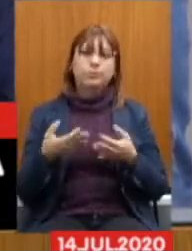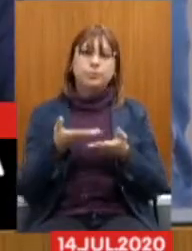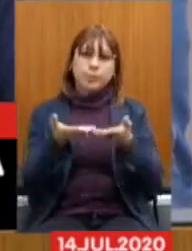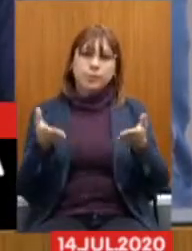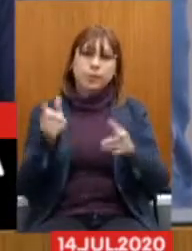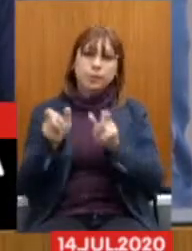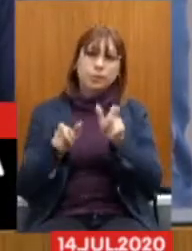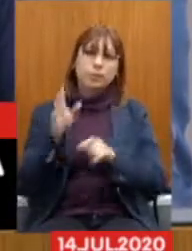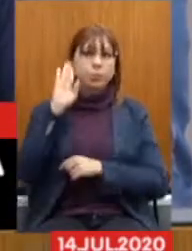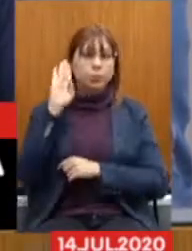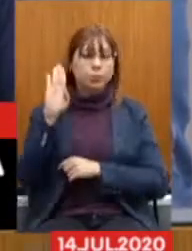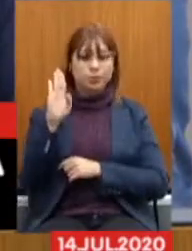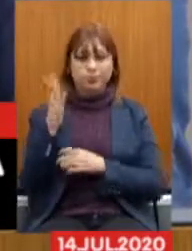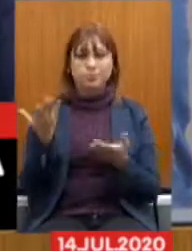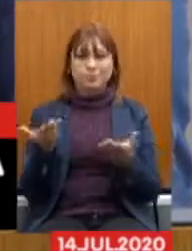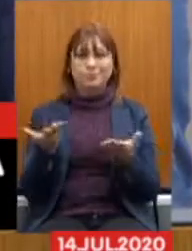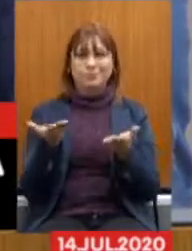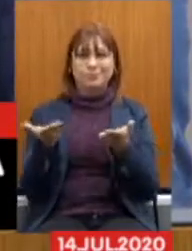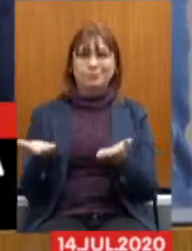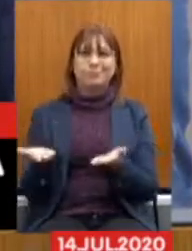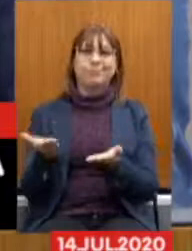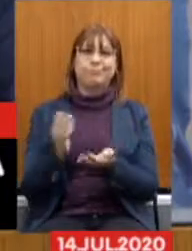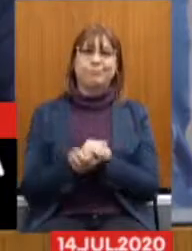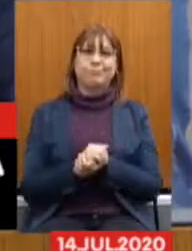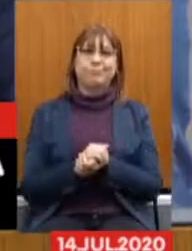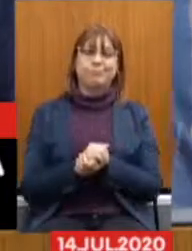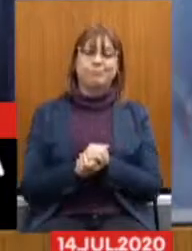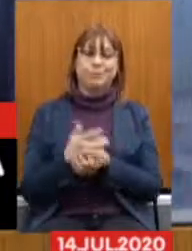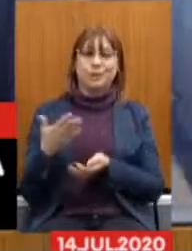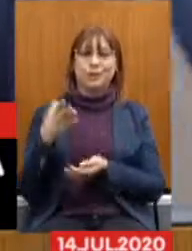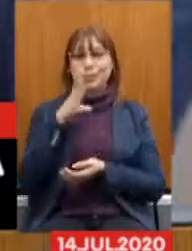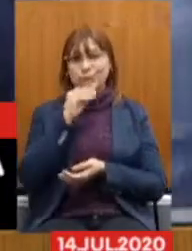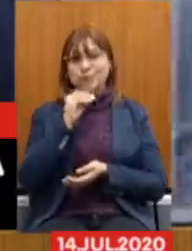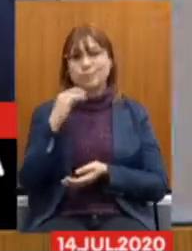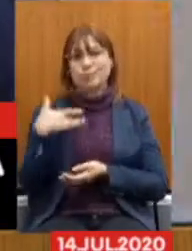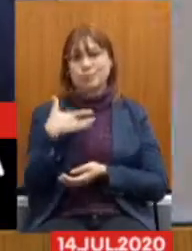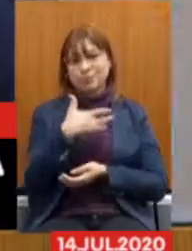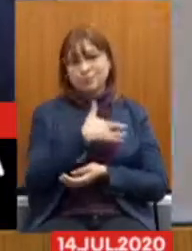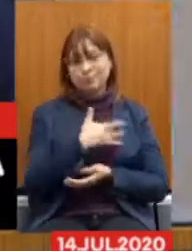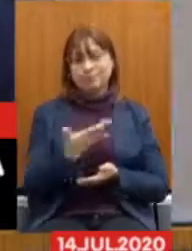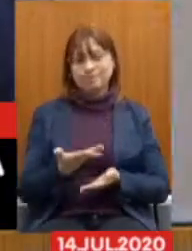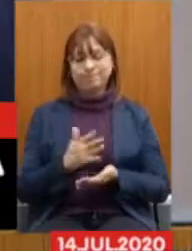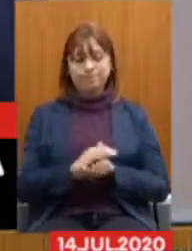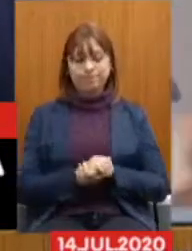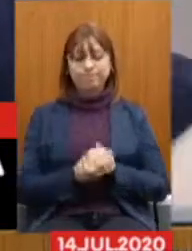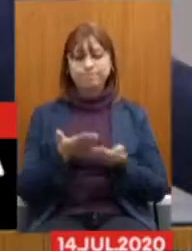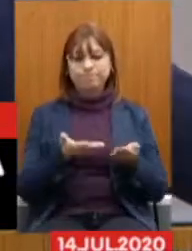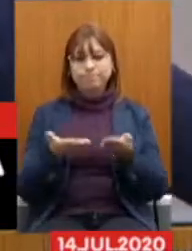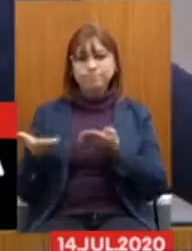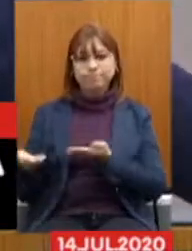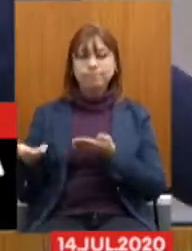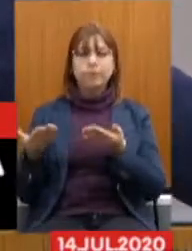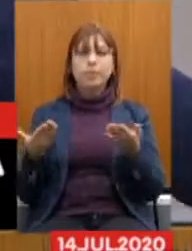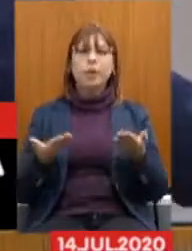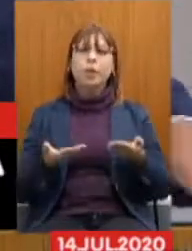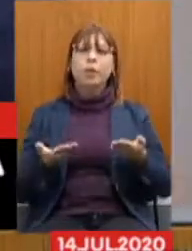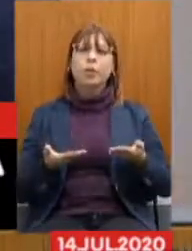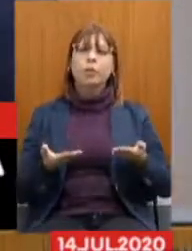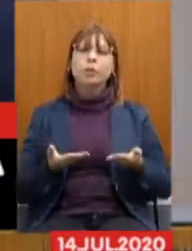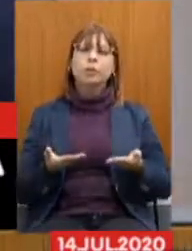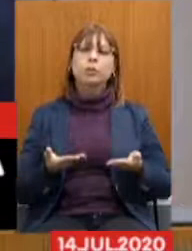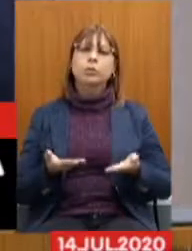principalmente para os companheiros da saúde. Vamos passar a palavra, então, Carlos, para